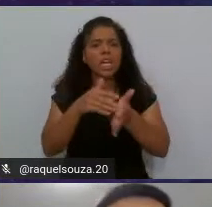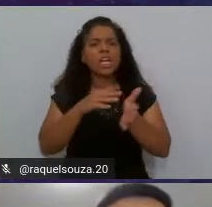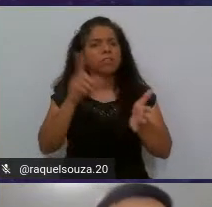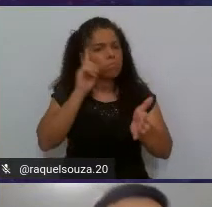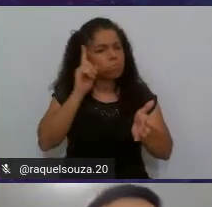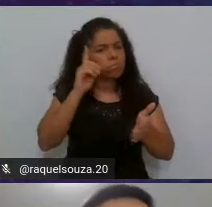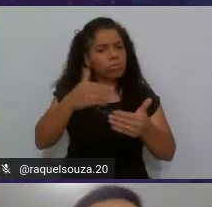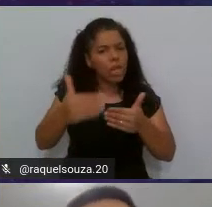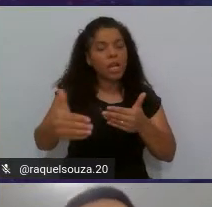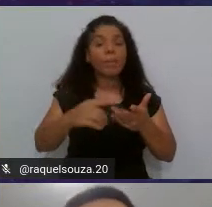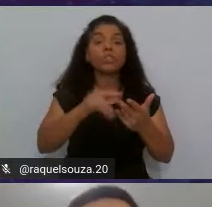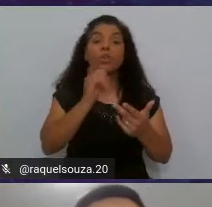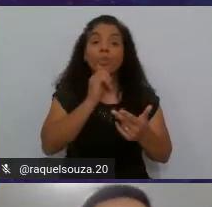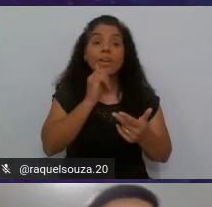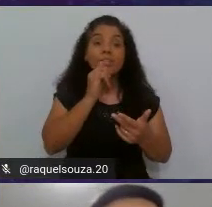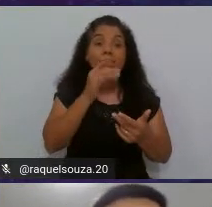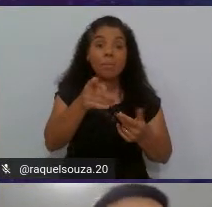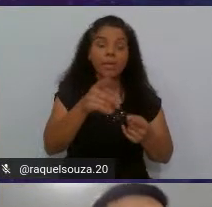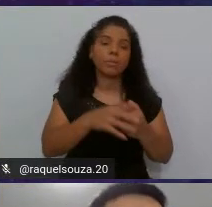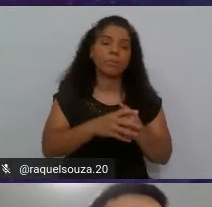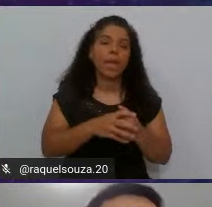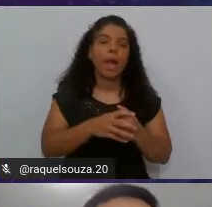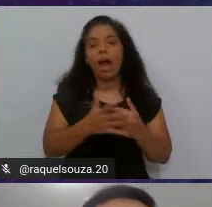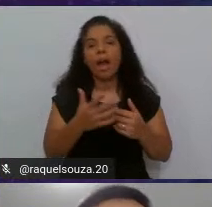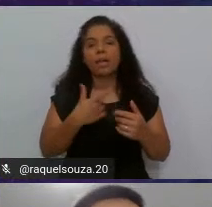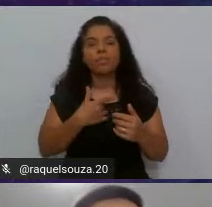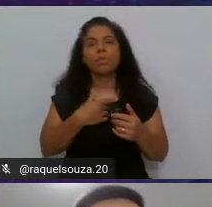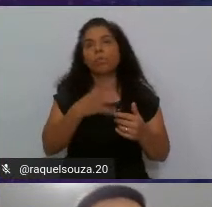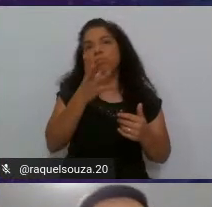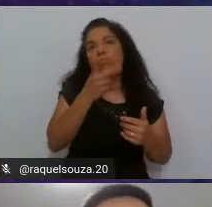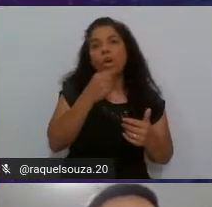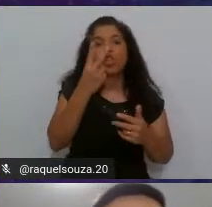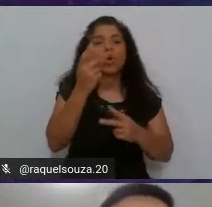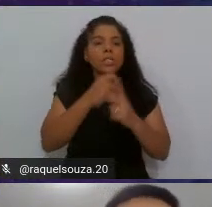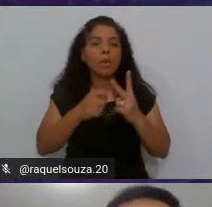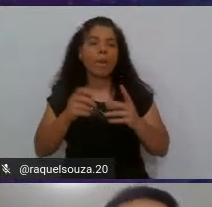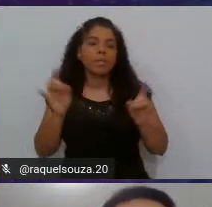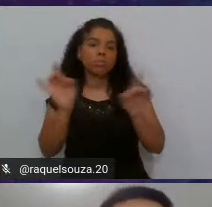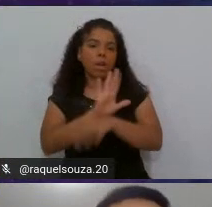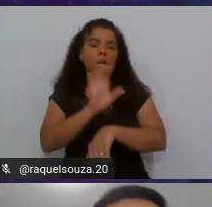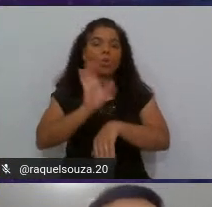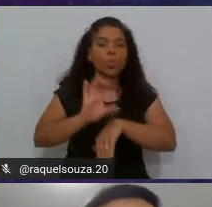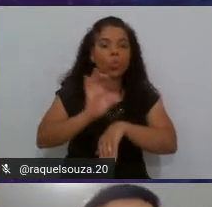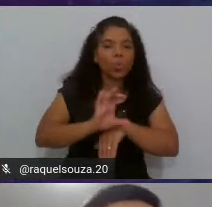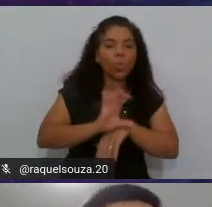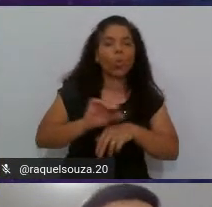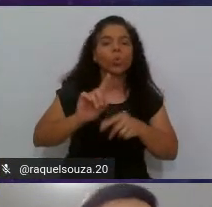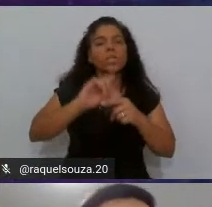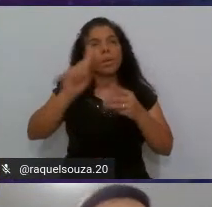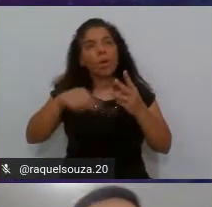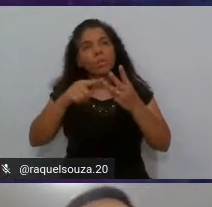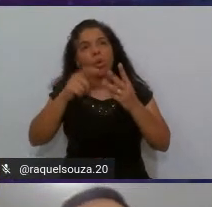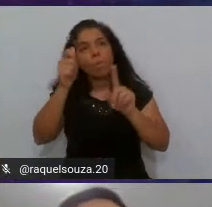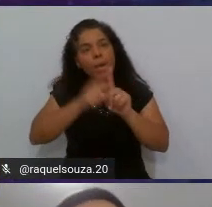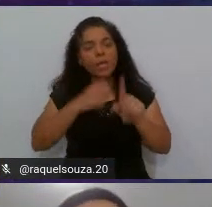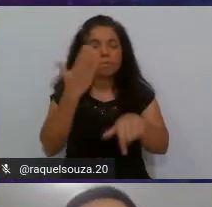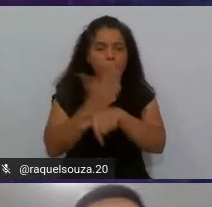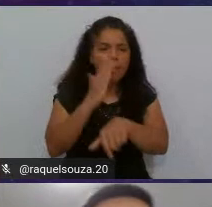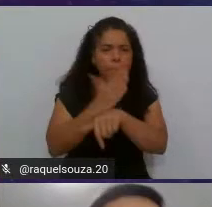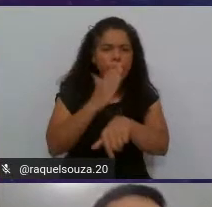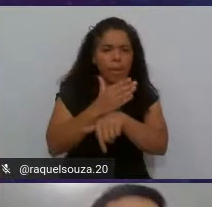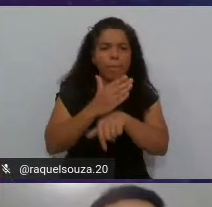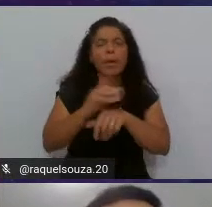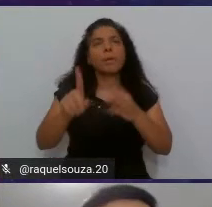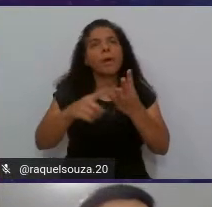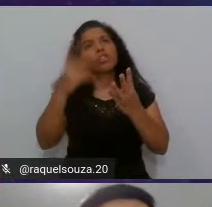E aí, um exemplo aqui, por exemplo, vou levar dois meses para concluir o curso, depois mais um mês para praticar, depois